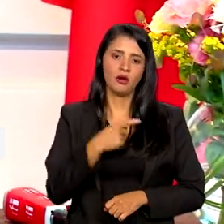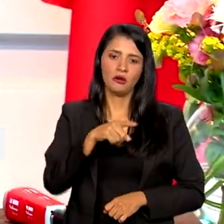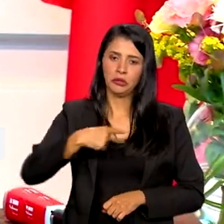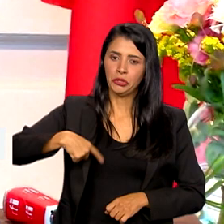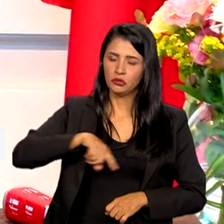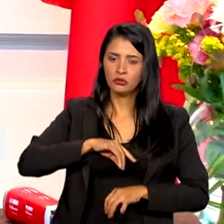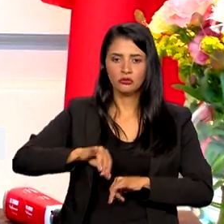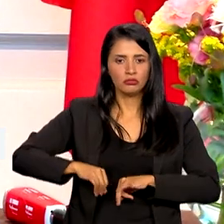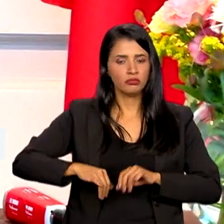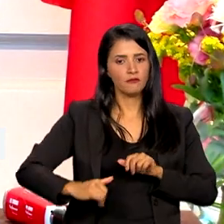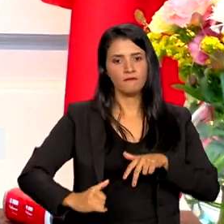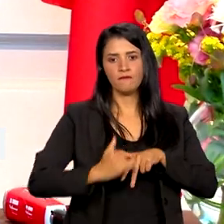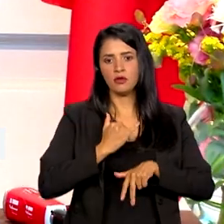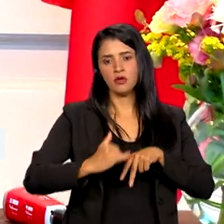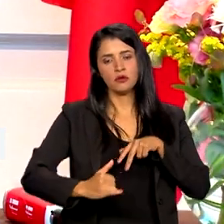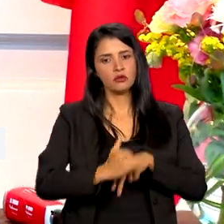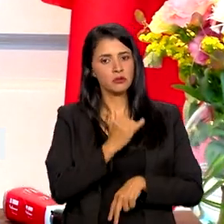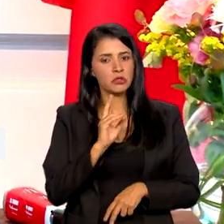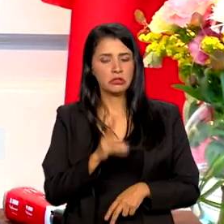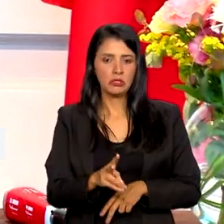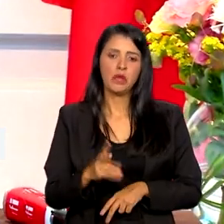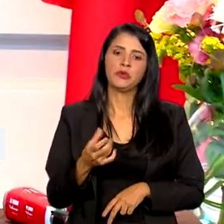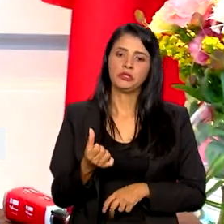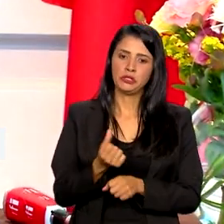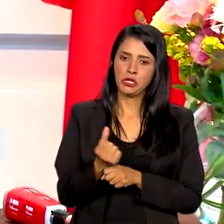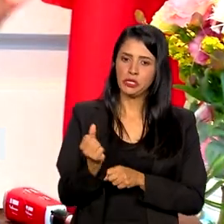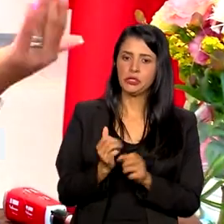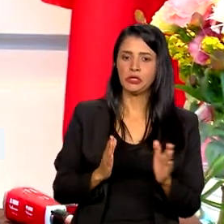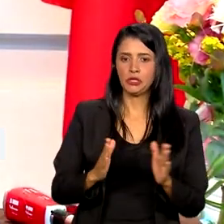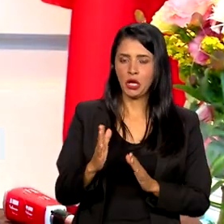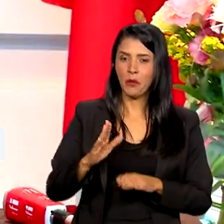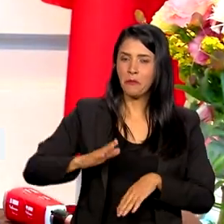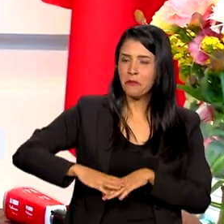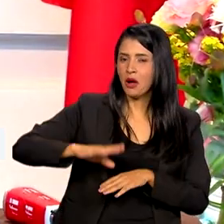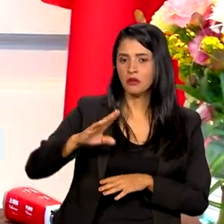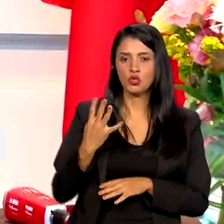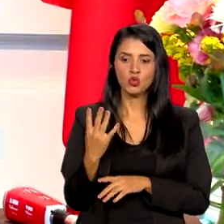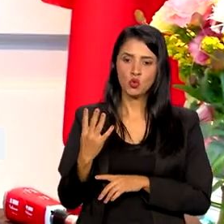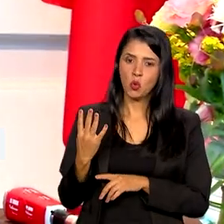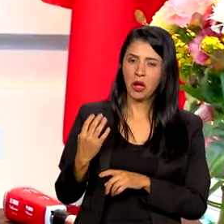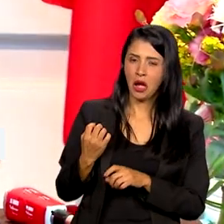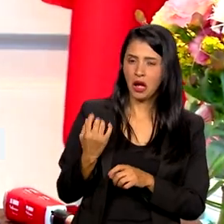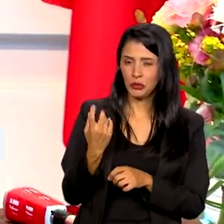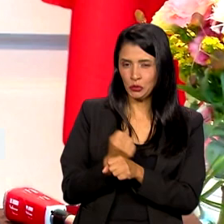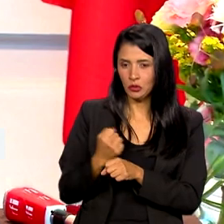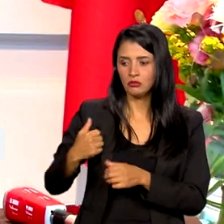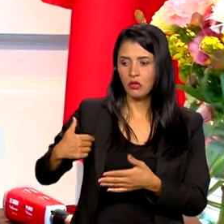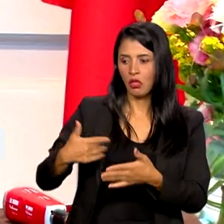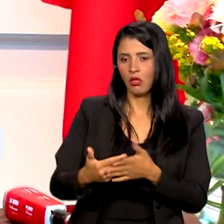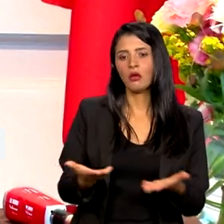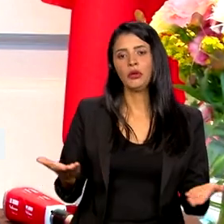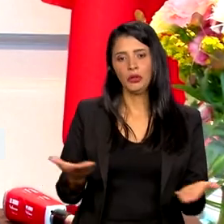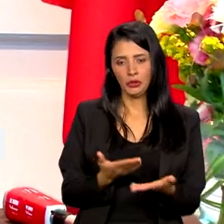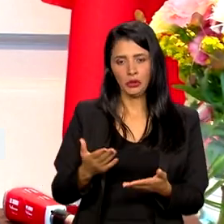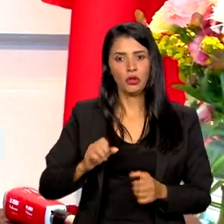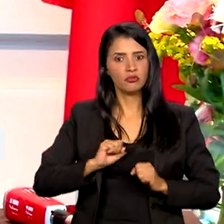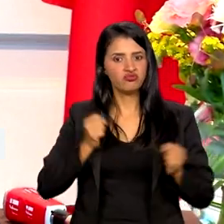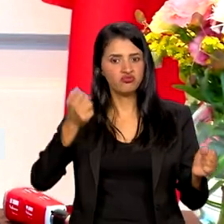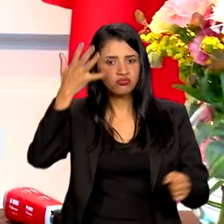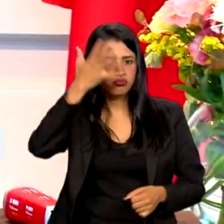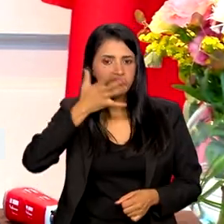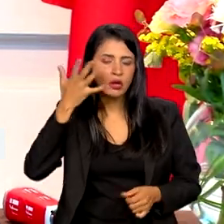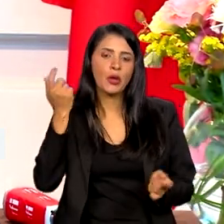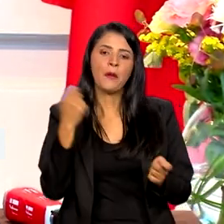tem sido vítima disso nos últimos seis anos, muito mais, mais de quatro anos para cá também, que pode causar violência